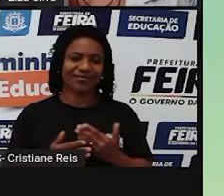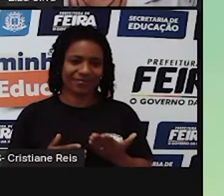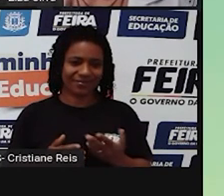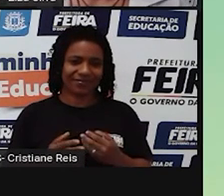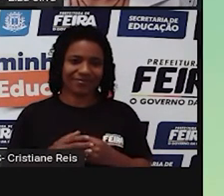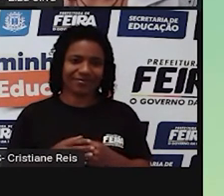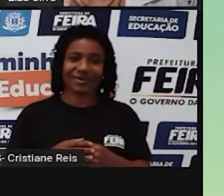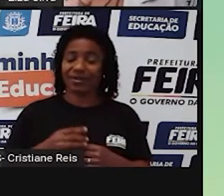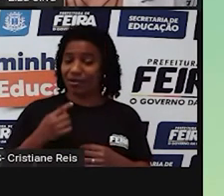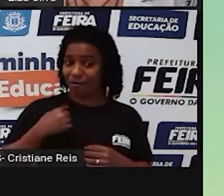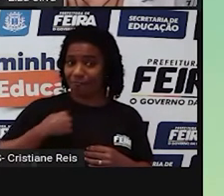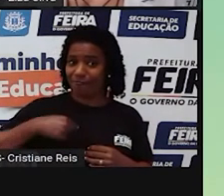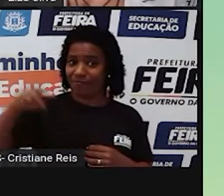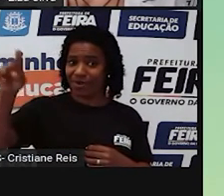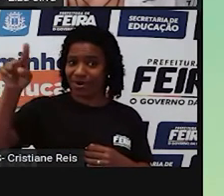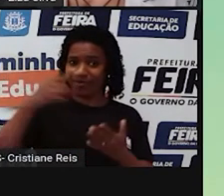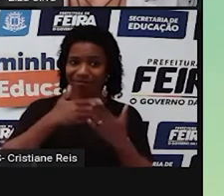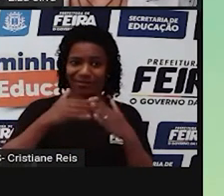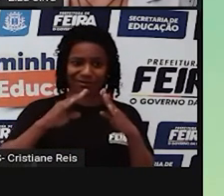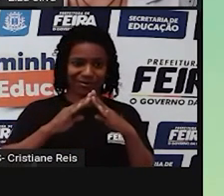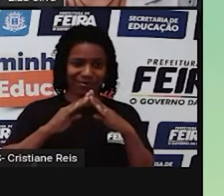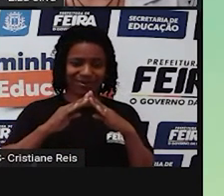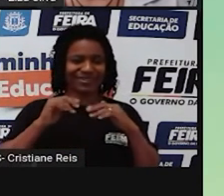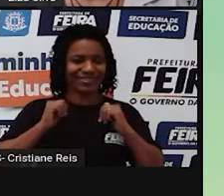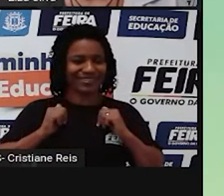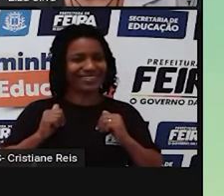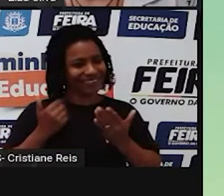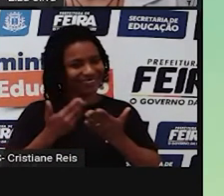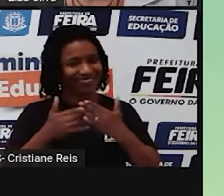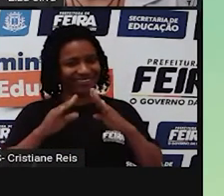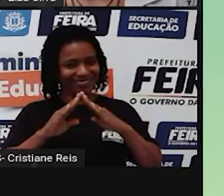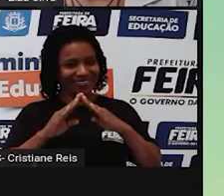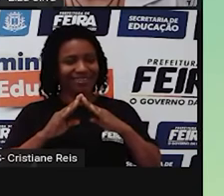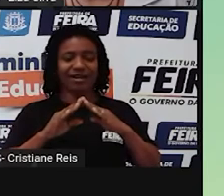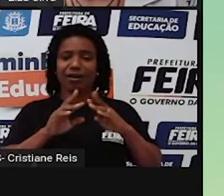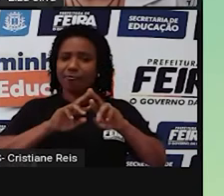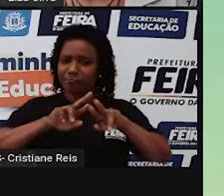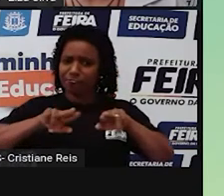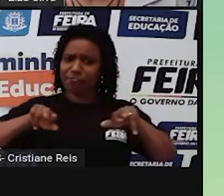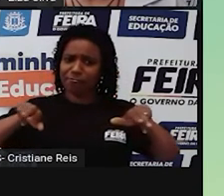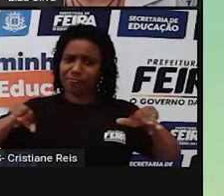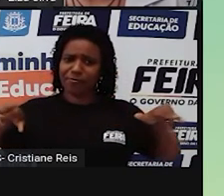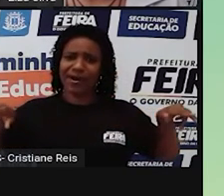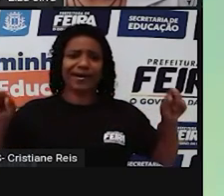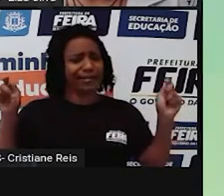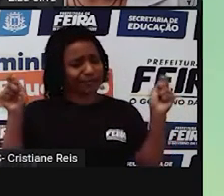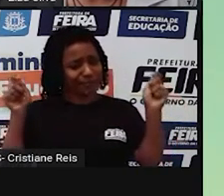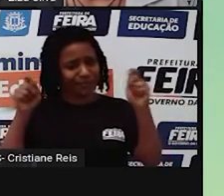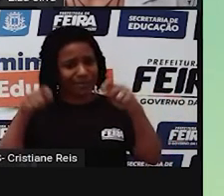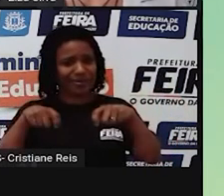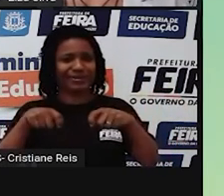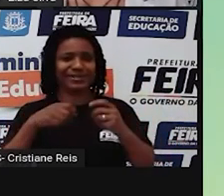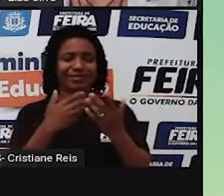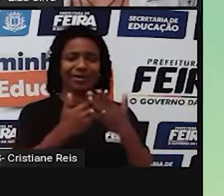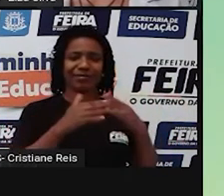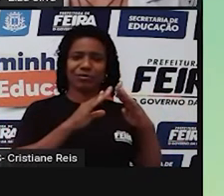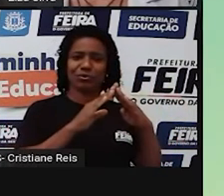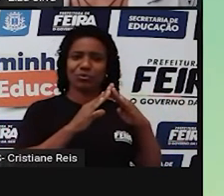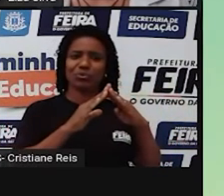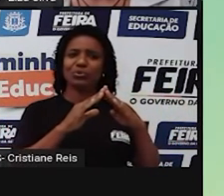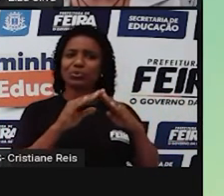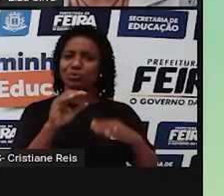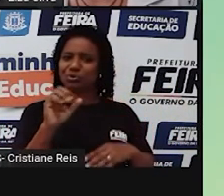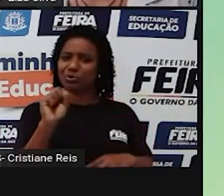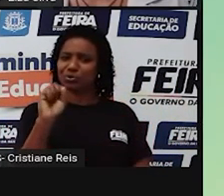vá para a escola Então há várias possibilidades de vocês explorarem outras